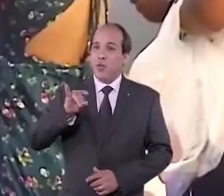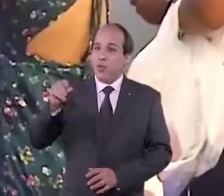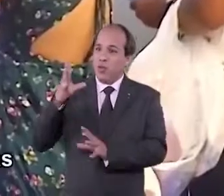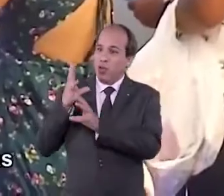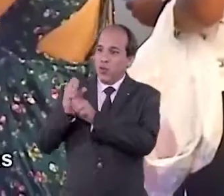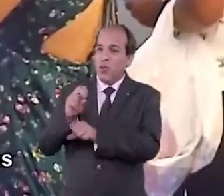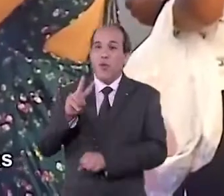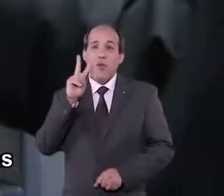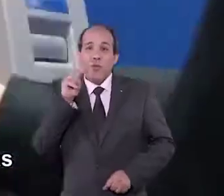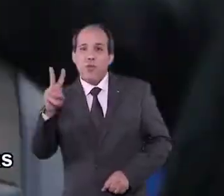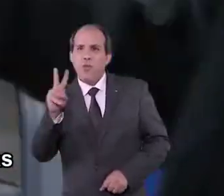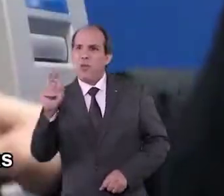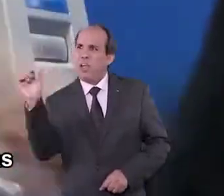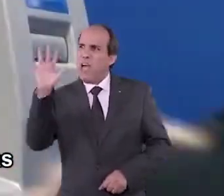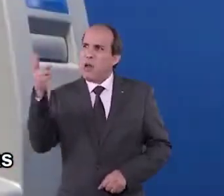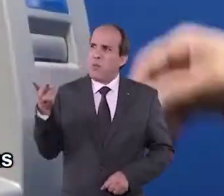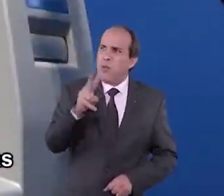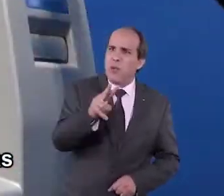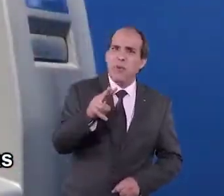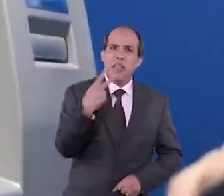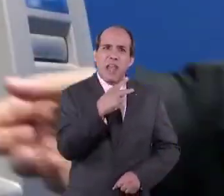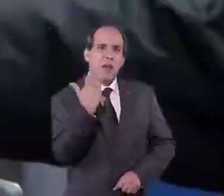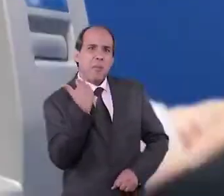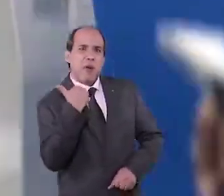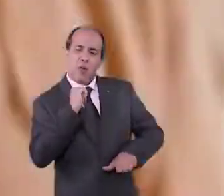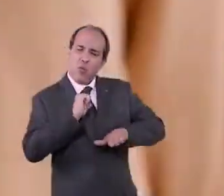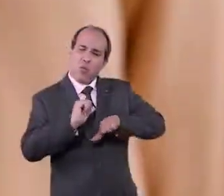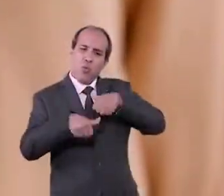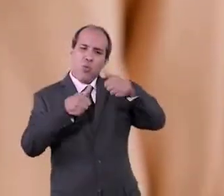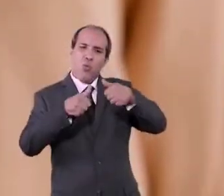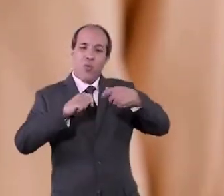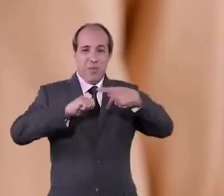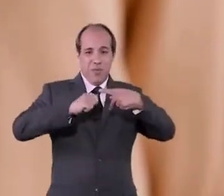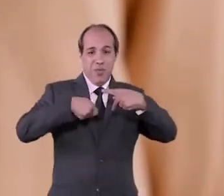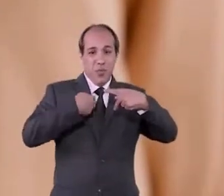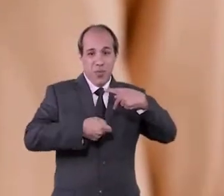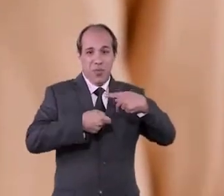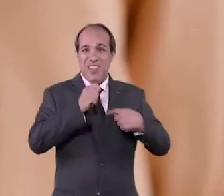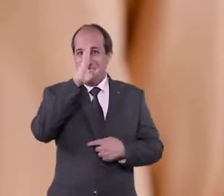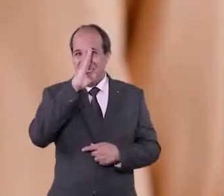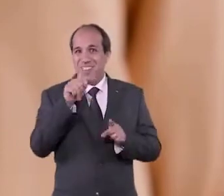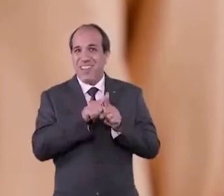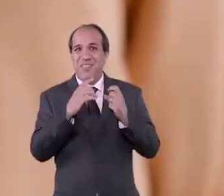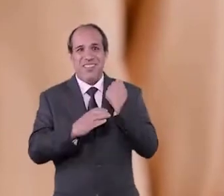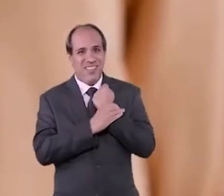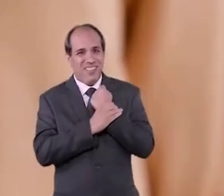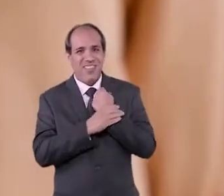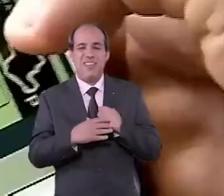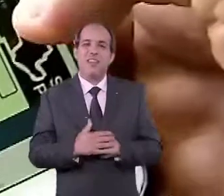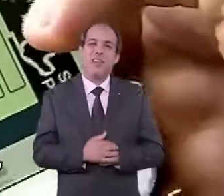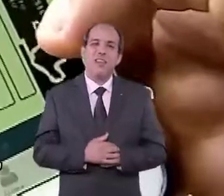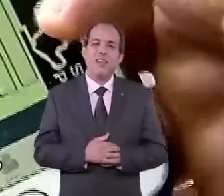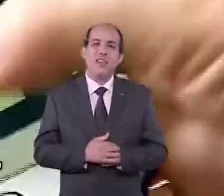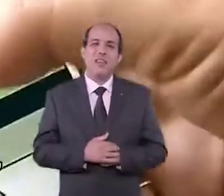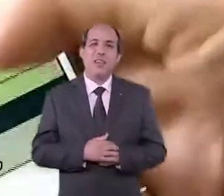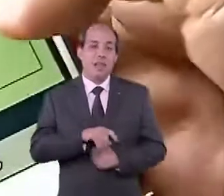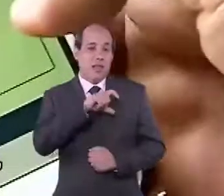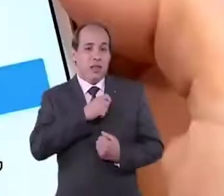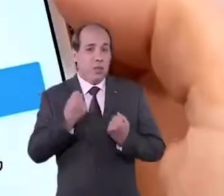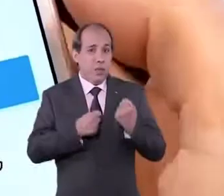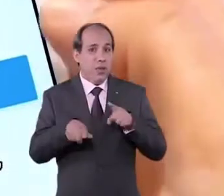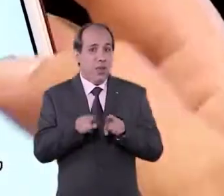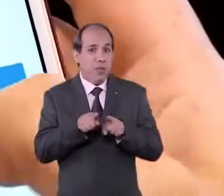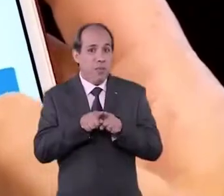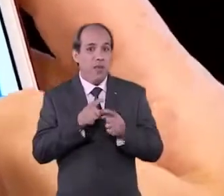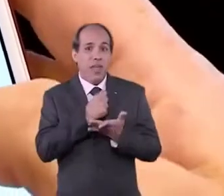dias, vimos as caras transferências bancárias serem substituídas pelo PIX, gratuito e seguro. As carteiras de